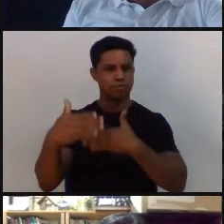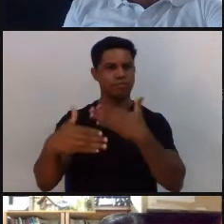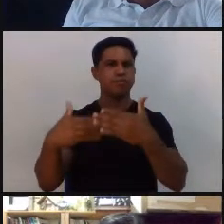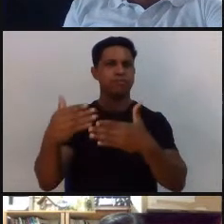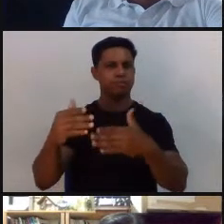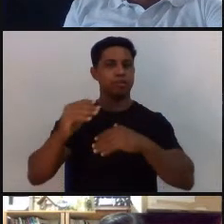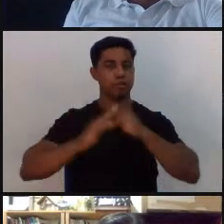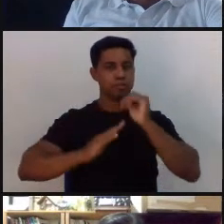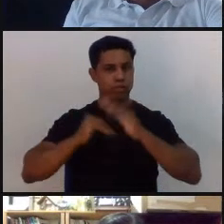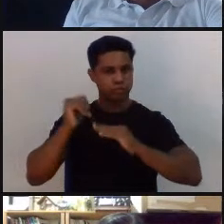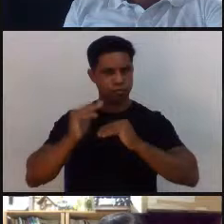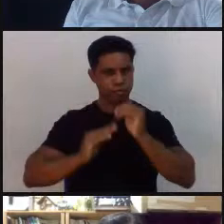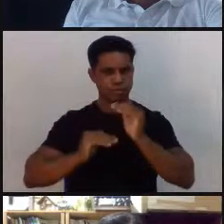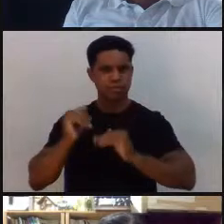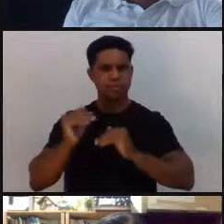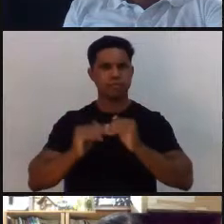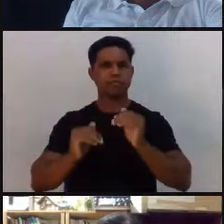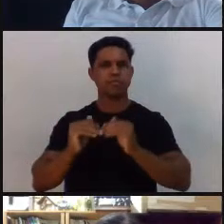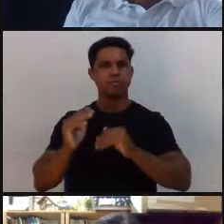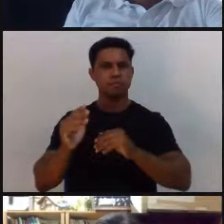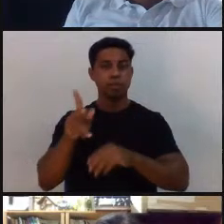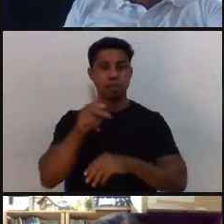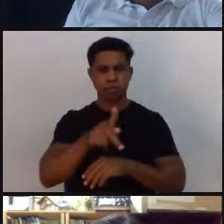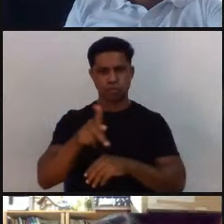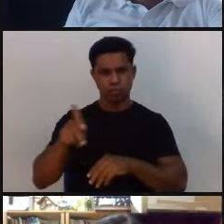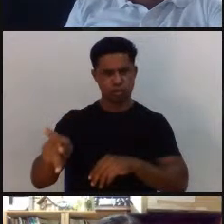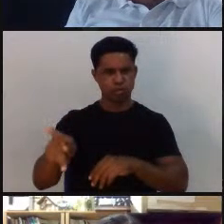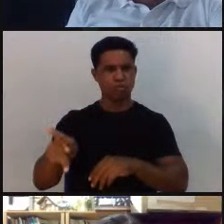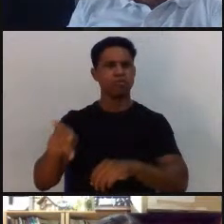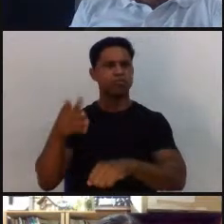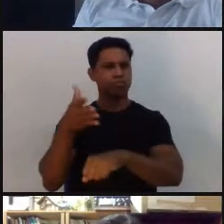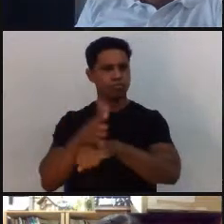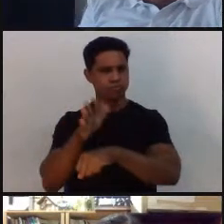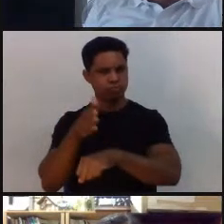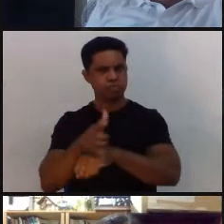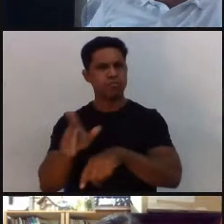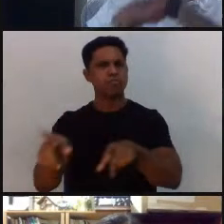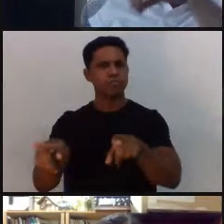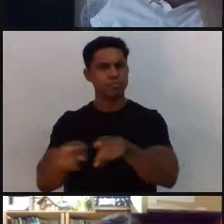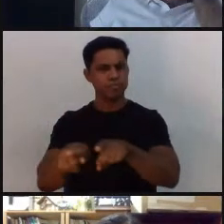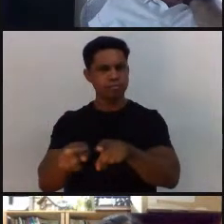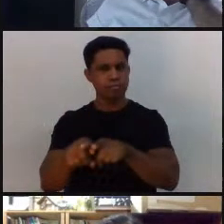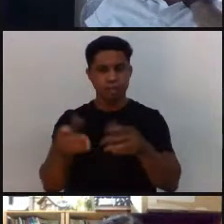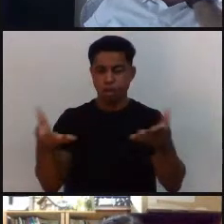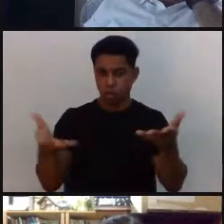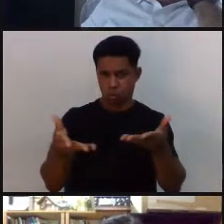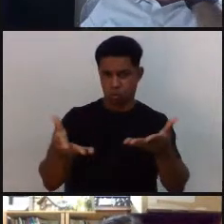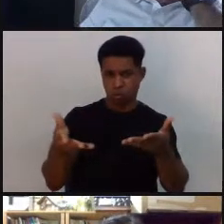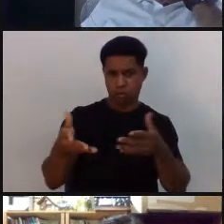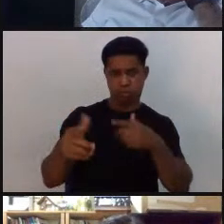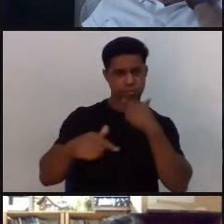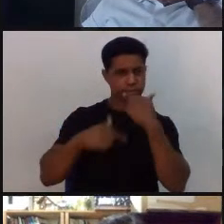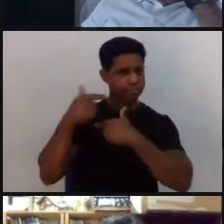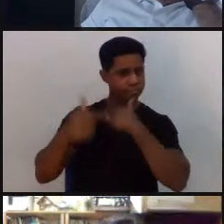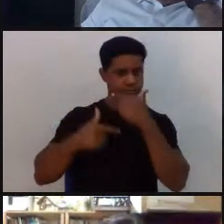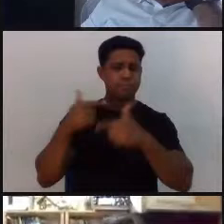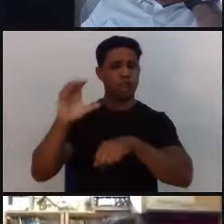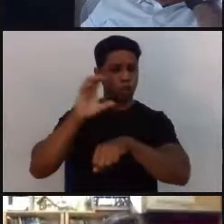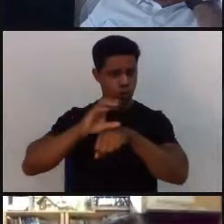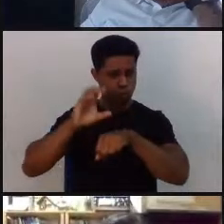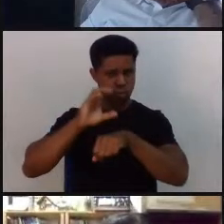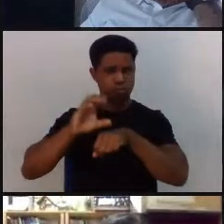professores e professoras, treinadores e treinadoras, muito embora. Hoje, eu trabalho num curso de bacharelado em ciências do esporte,